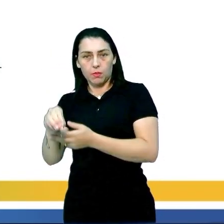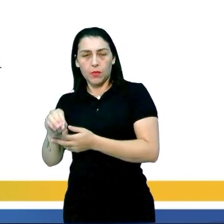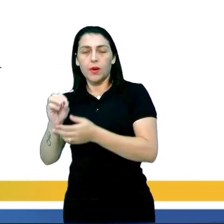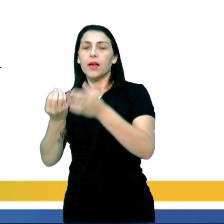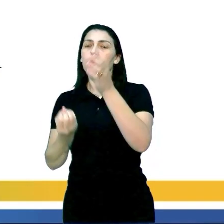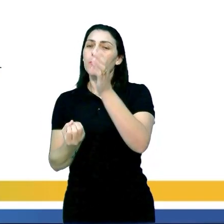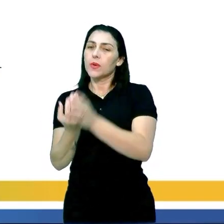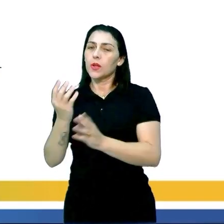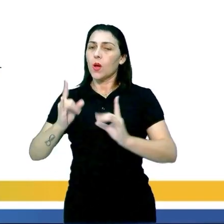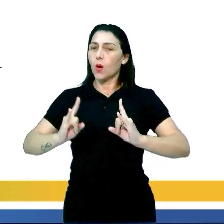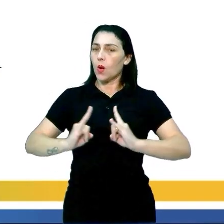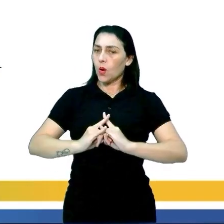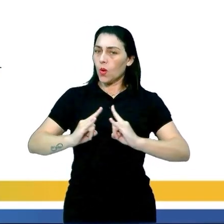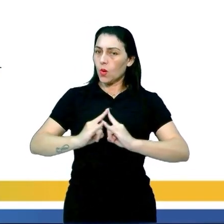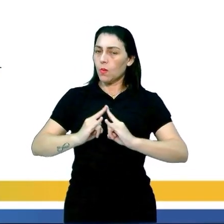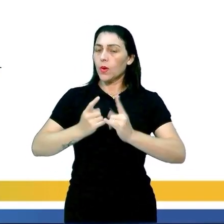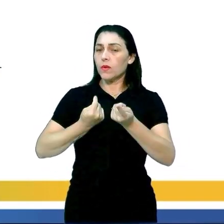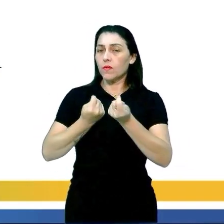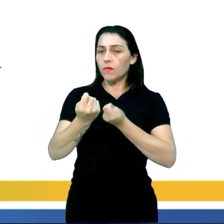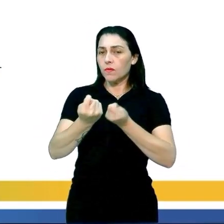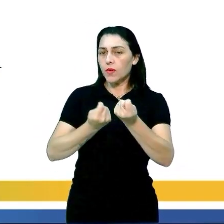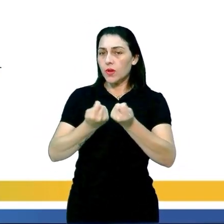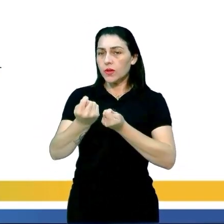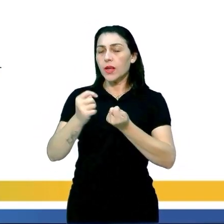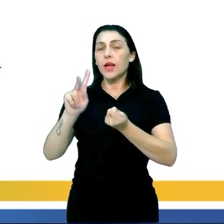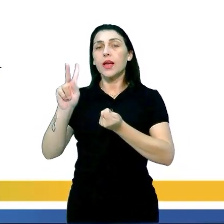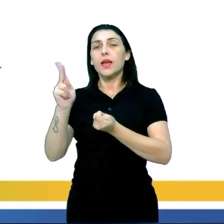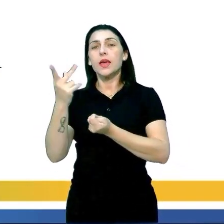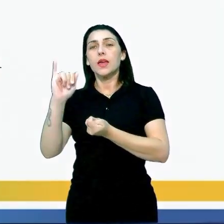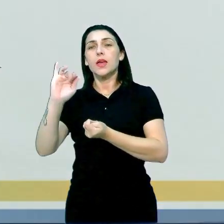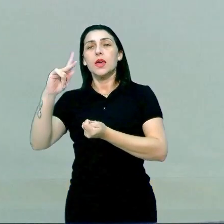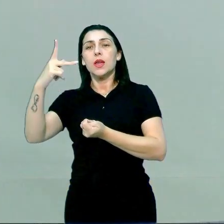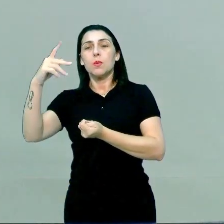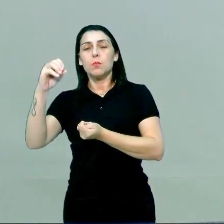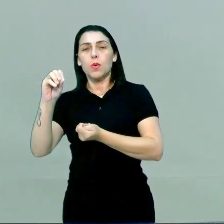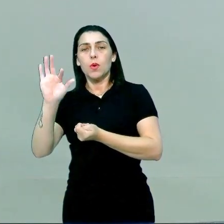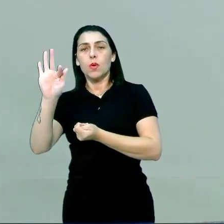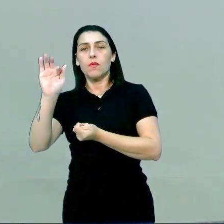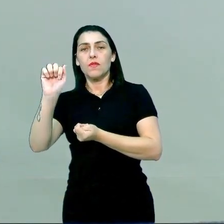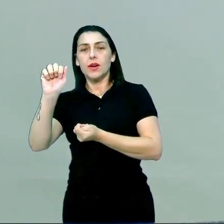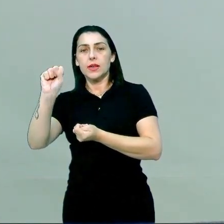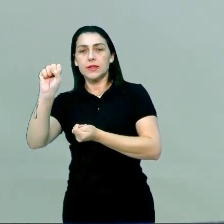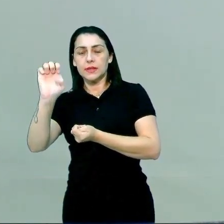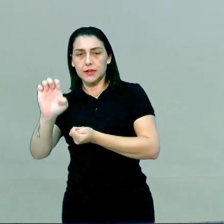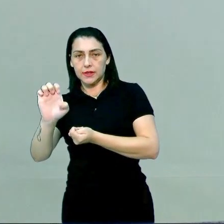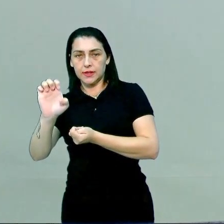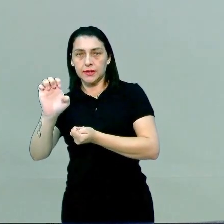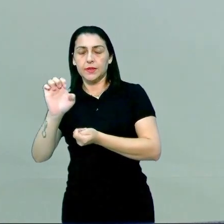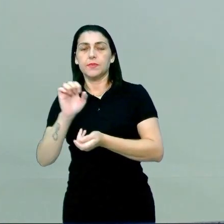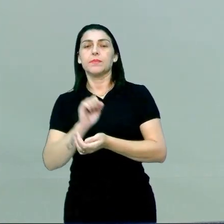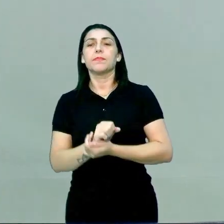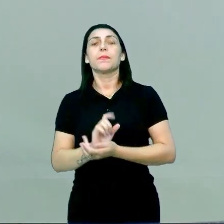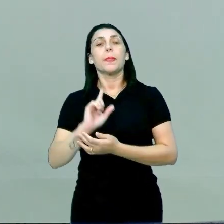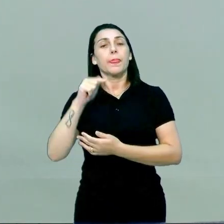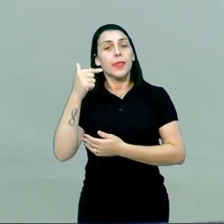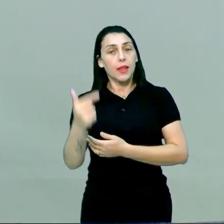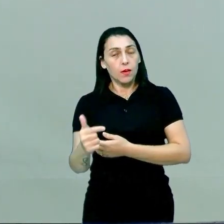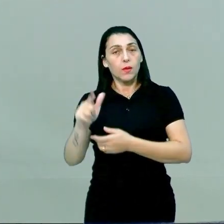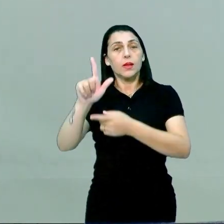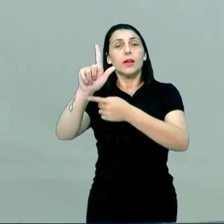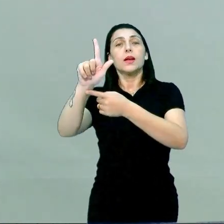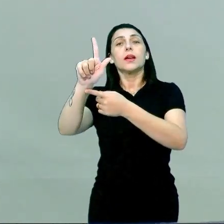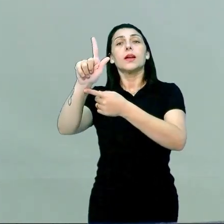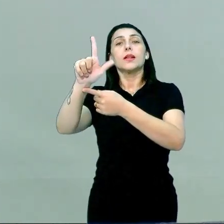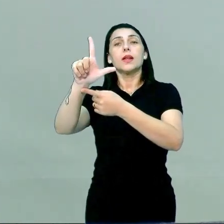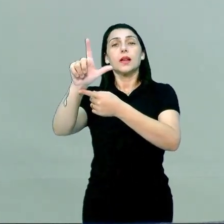produzir hormônios que vai regular o funcionamento da hipófise. Que, inclusive, pessoal, a hipófise, ele é uma outra glândula